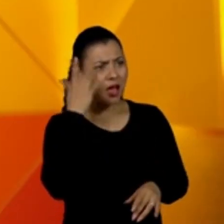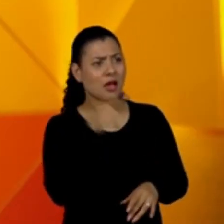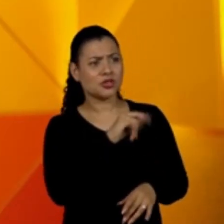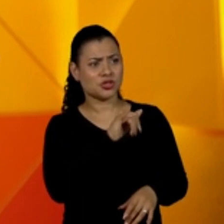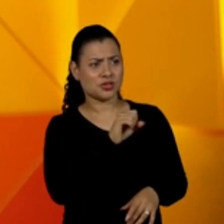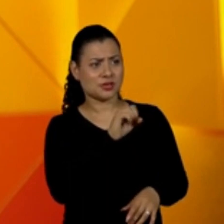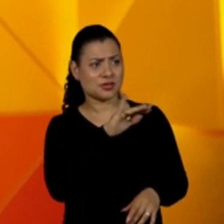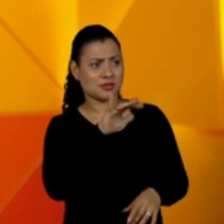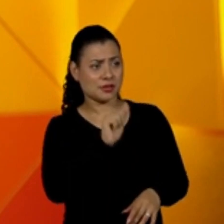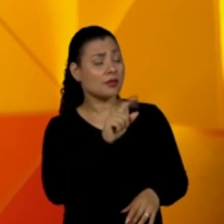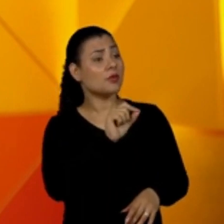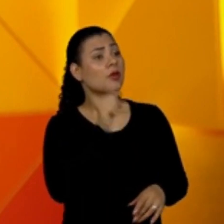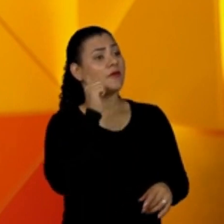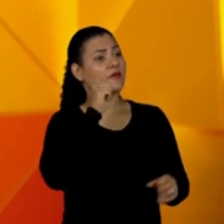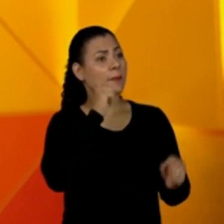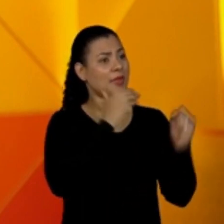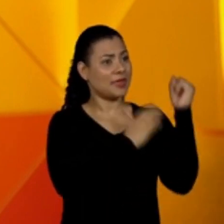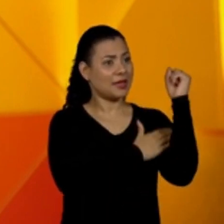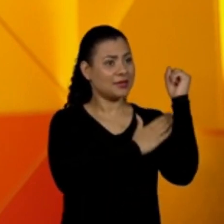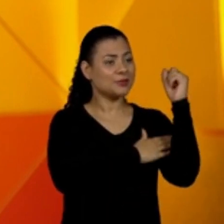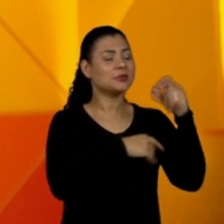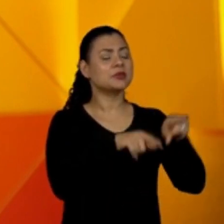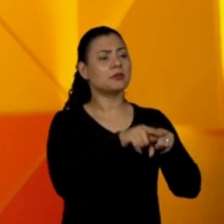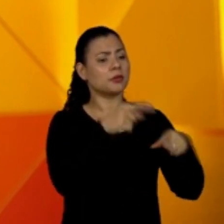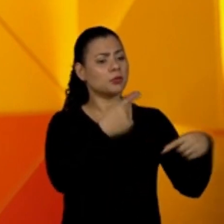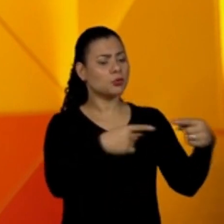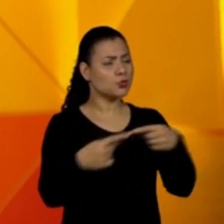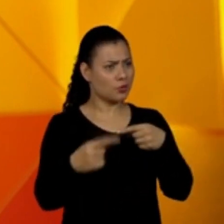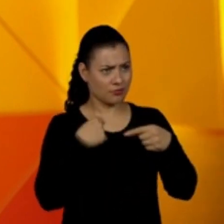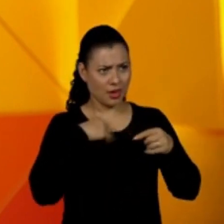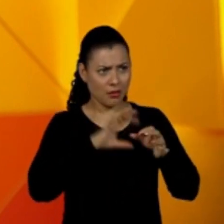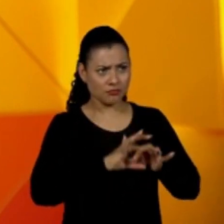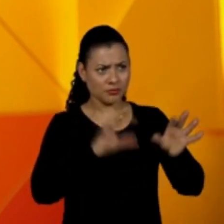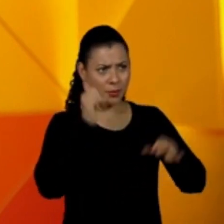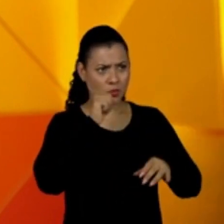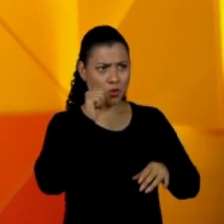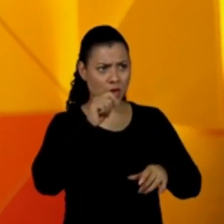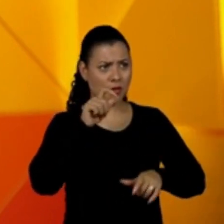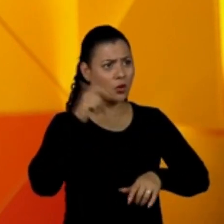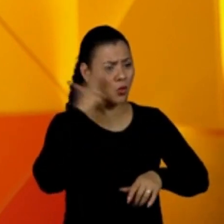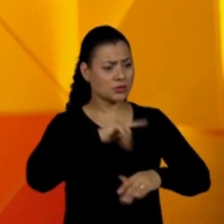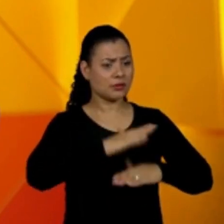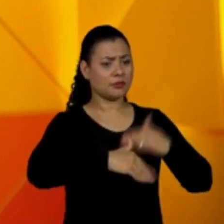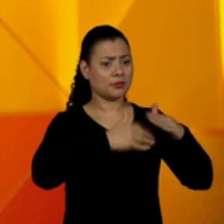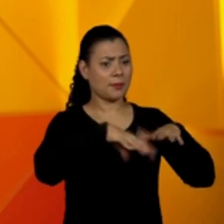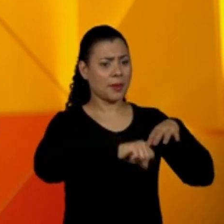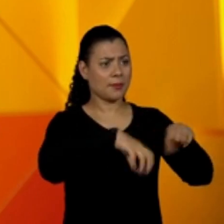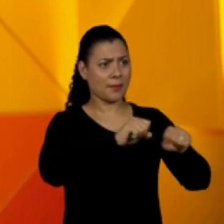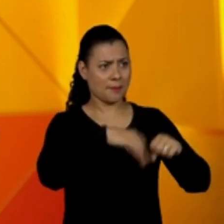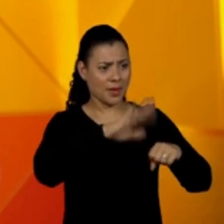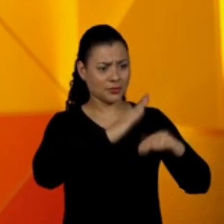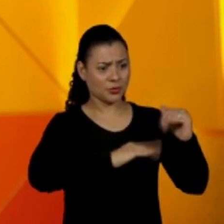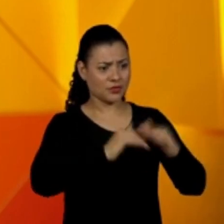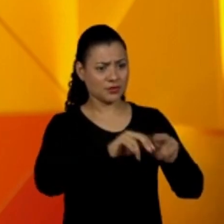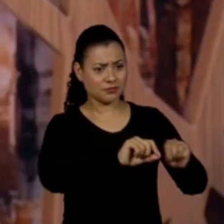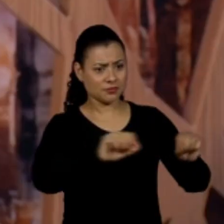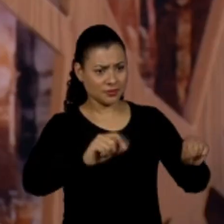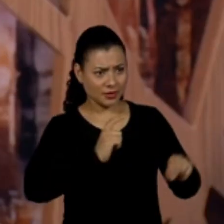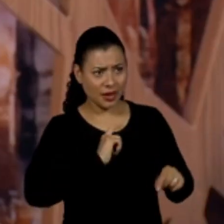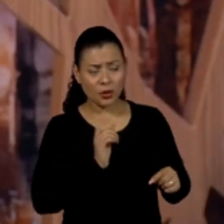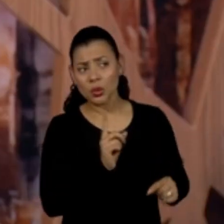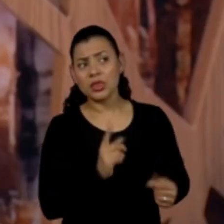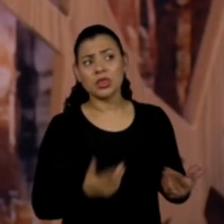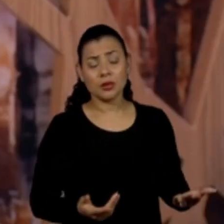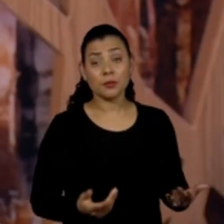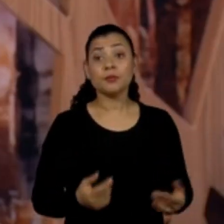que o feminismo que a gente vem discutindo atualmente tem permitido que as mulheres consigam avançar mais em profissões como essa? Eu